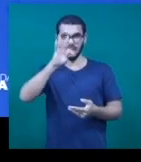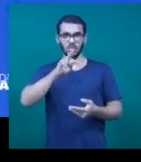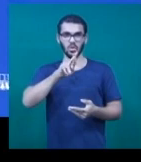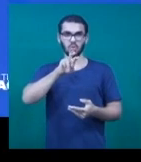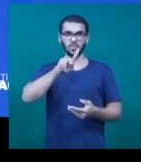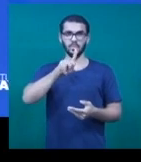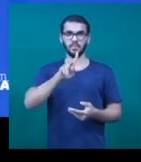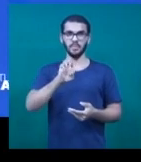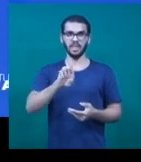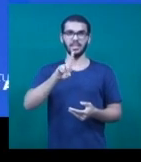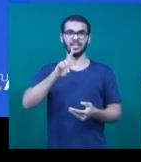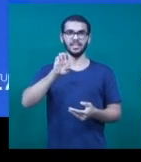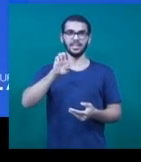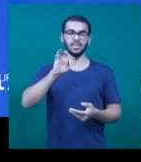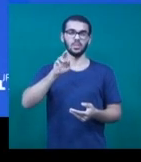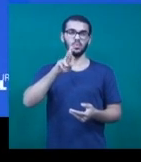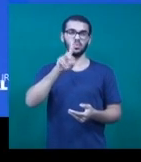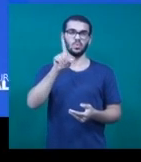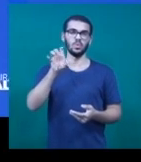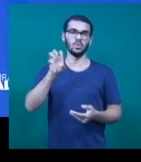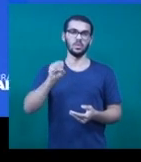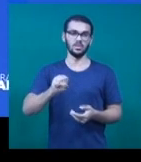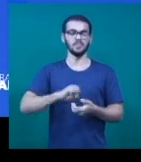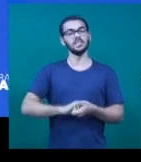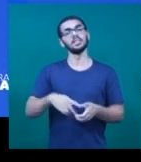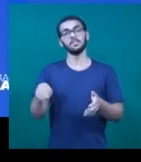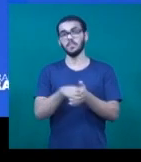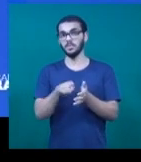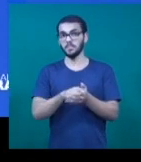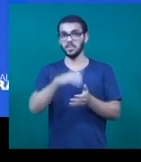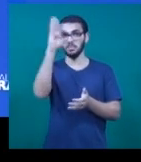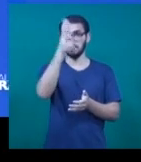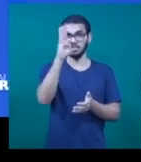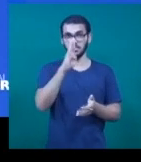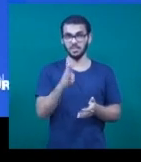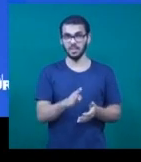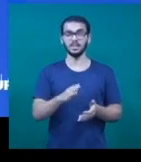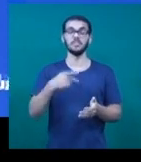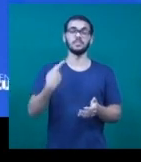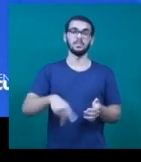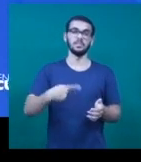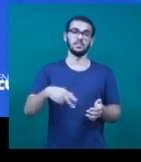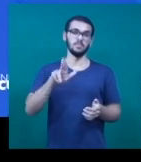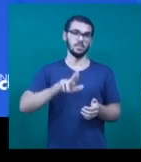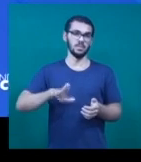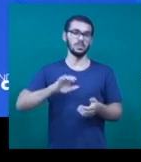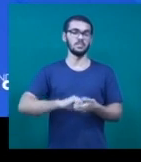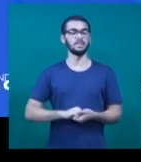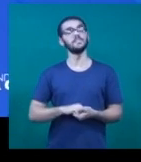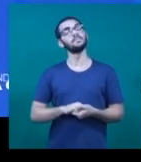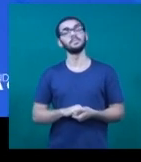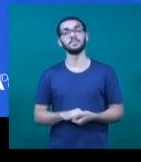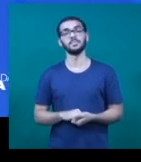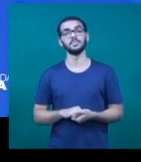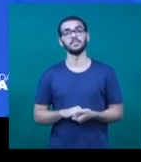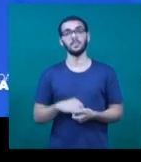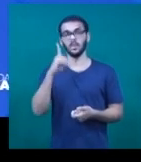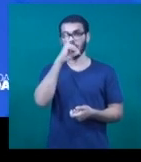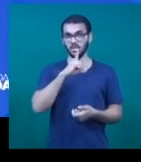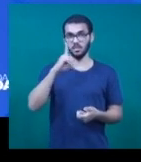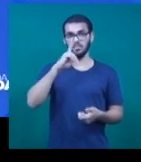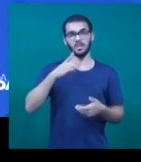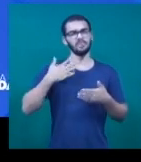Truões, com apresentações teatrais de companhias do Brasil na cidade. Domingo, a dica para um passeio